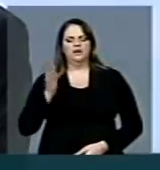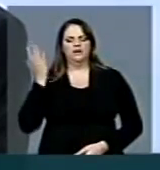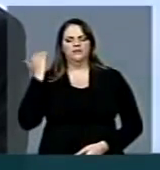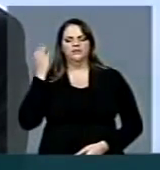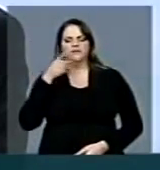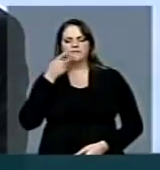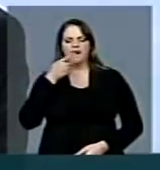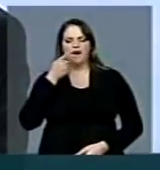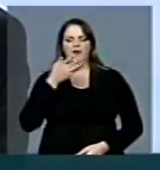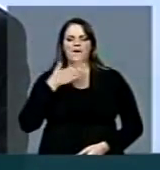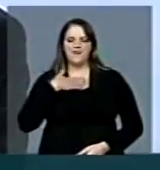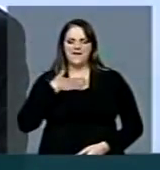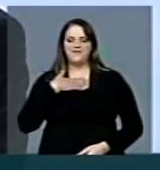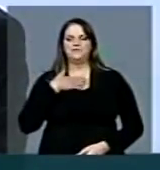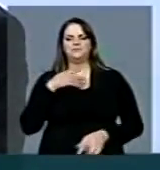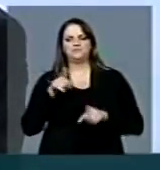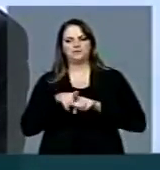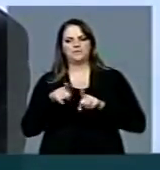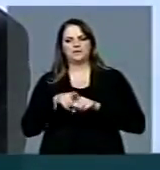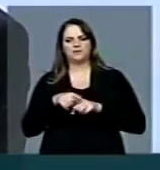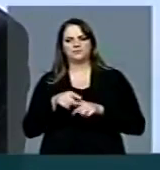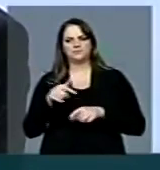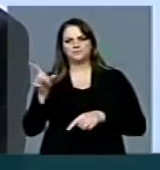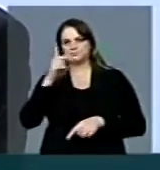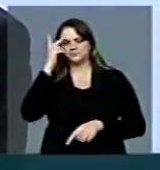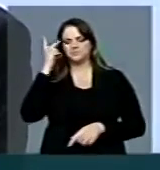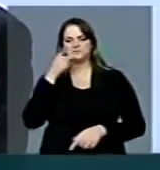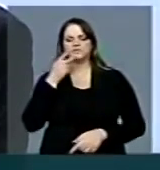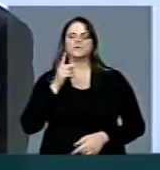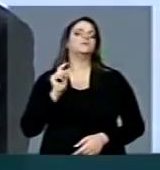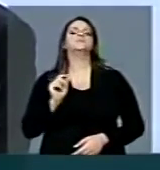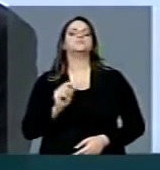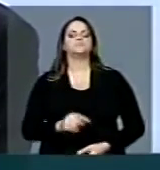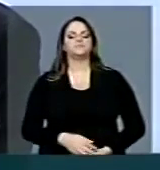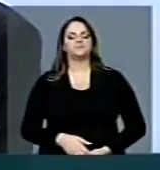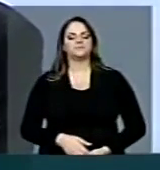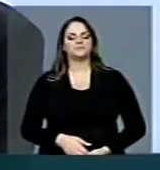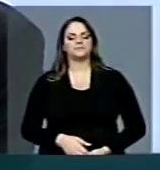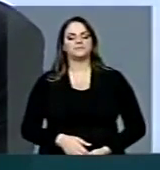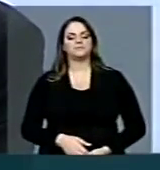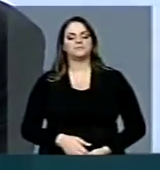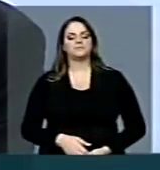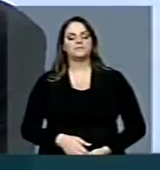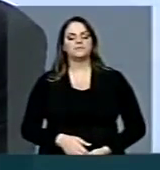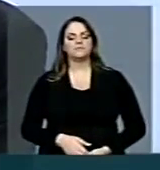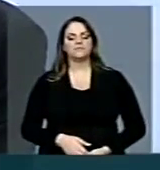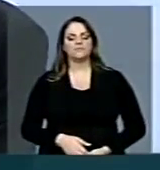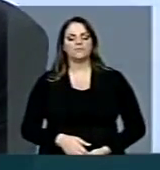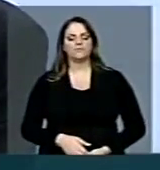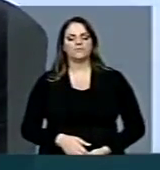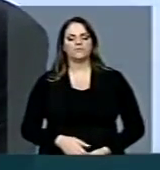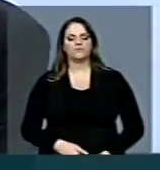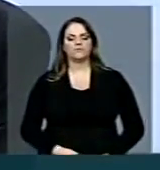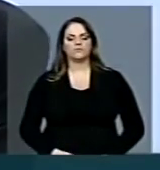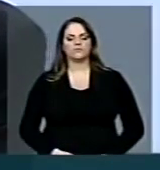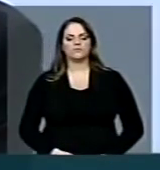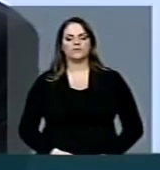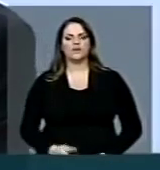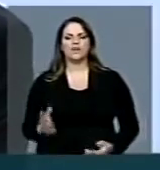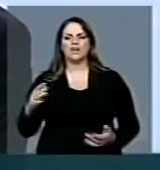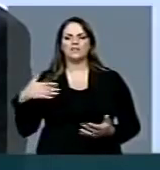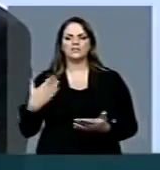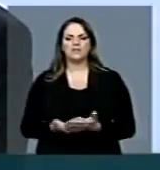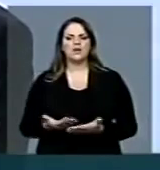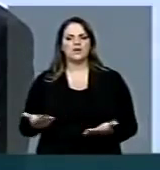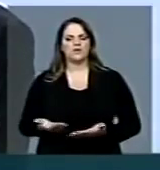e dito pelo jornalista Gleim Rewald, que nível, até agora, essa